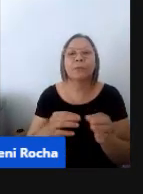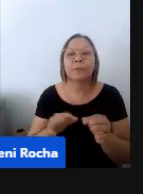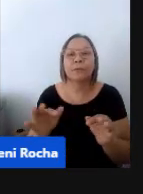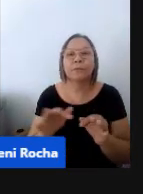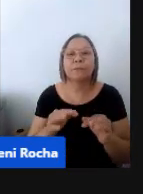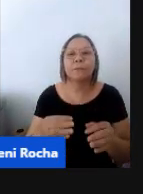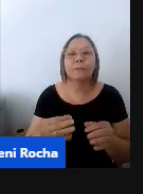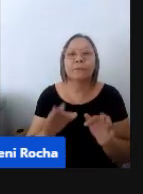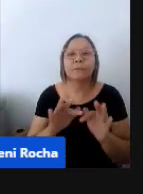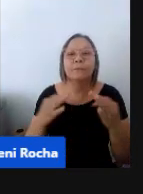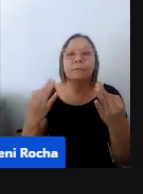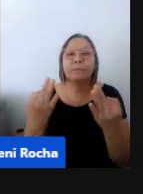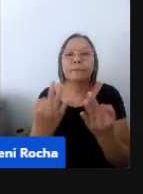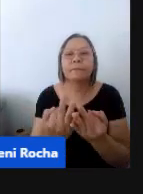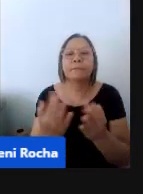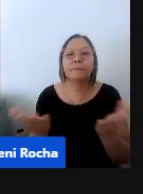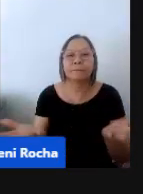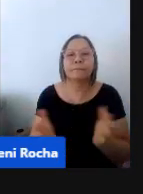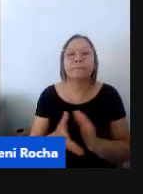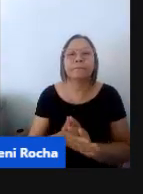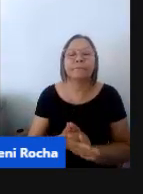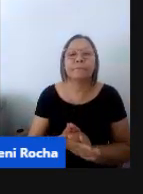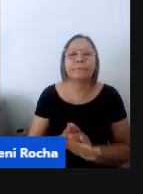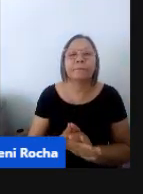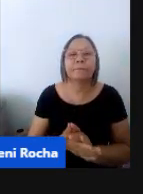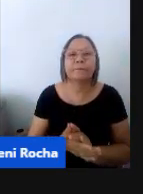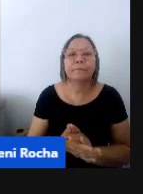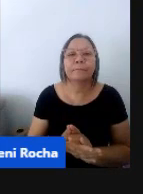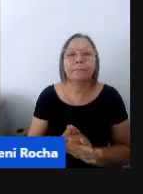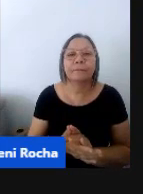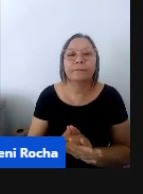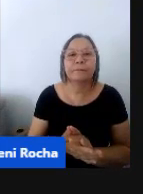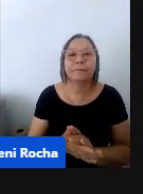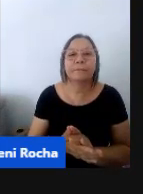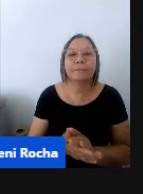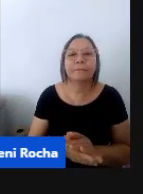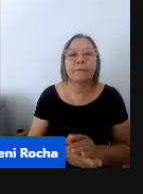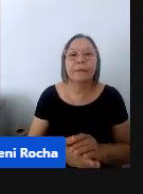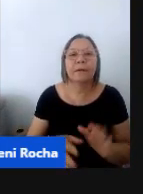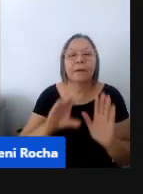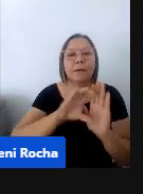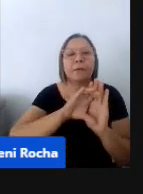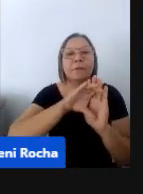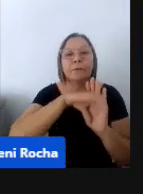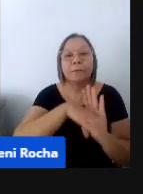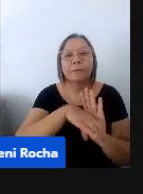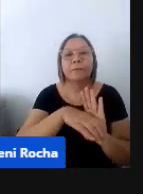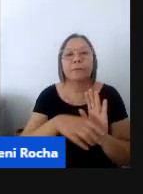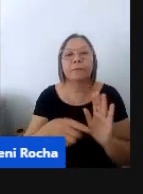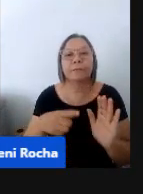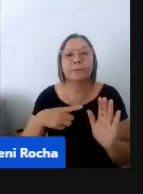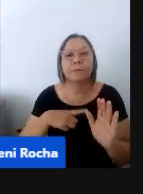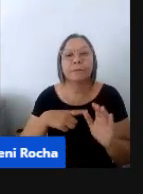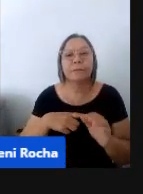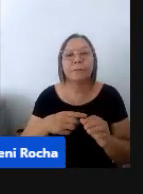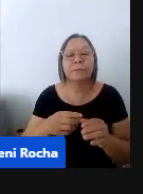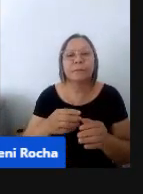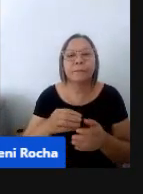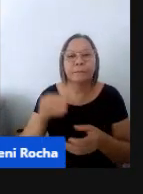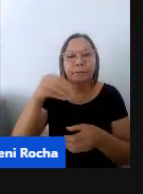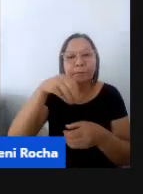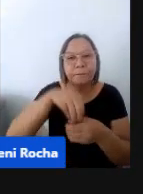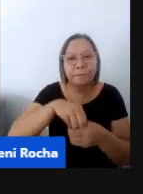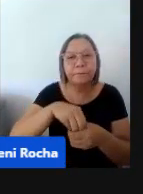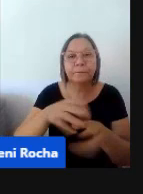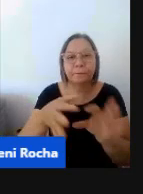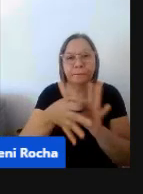inserida. Mas, e aí, o currículo, então, considera tudo isso, toda essa bagagem que a criança já traz,